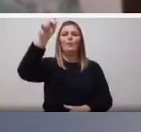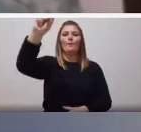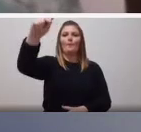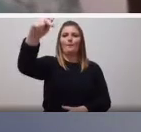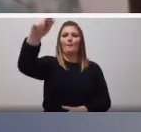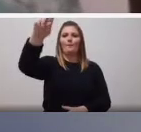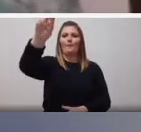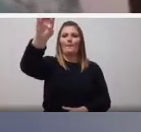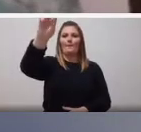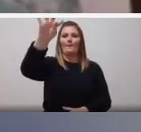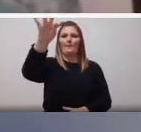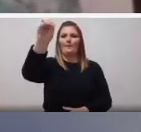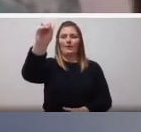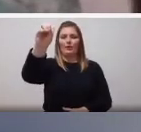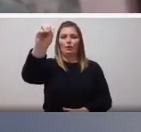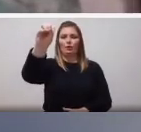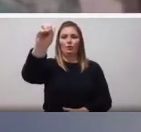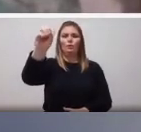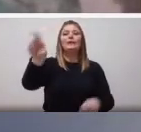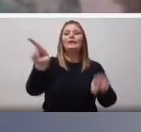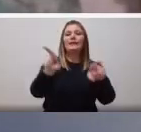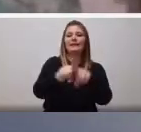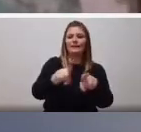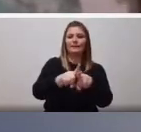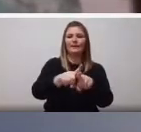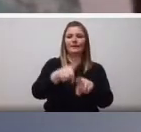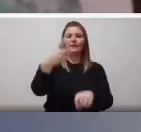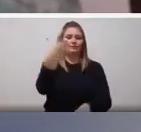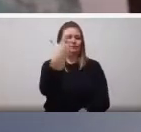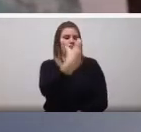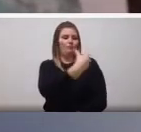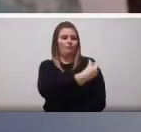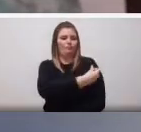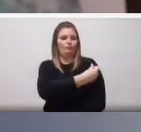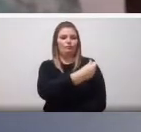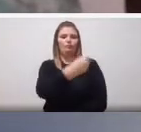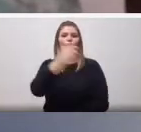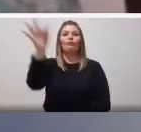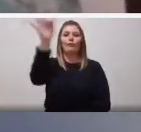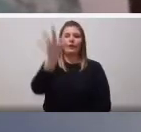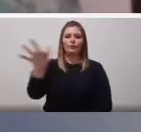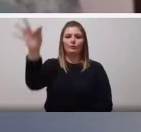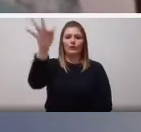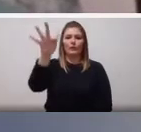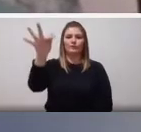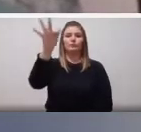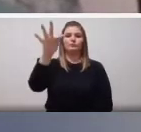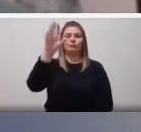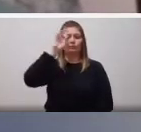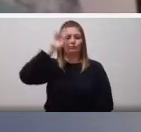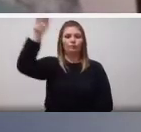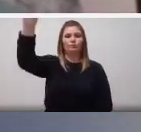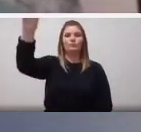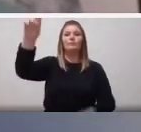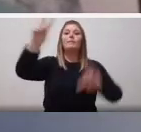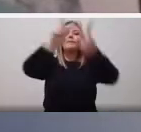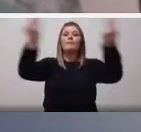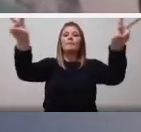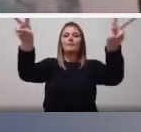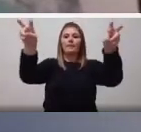Anestesiologia da Faculdade de Medicina de Ribeirão Preto. O doutor Luiz vai estar abordando sobre o tema